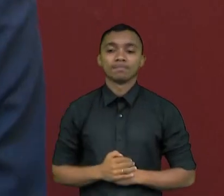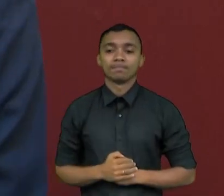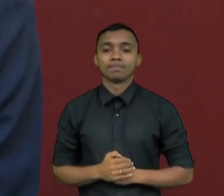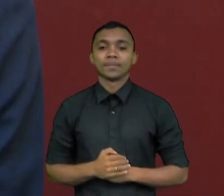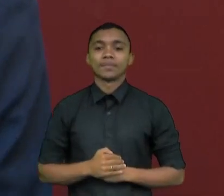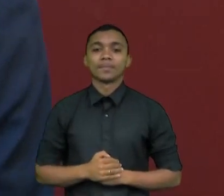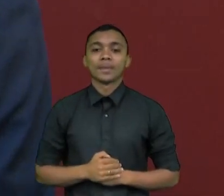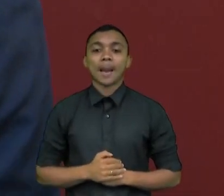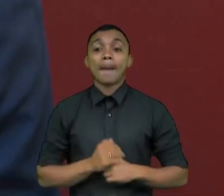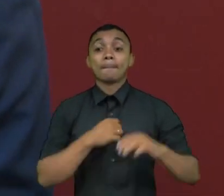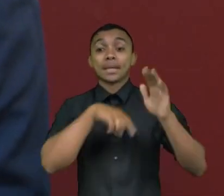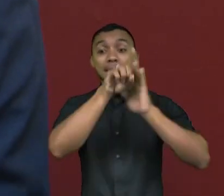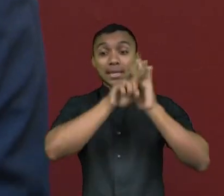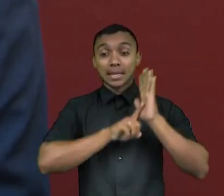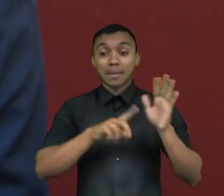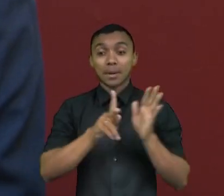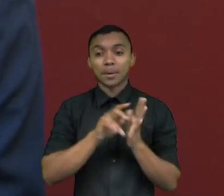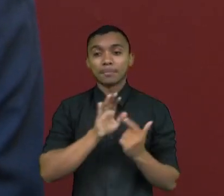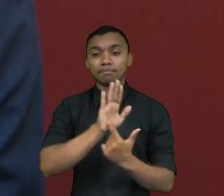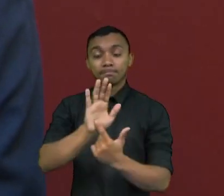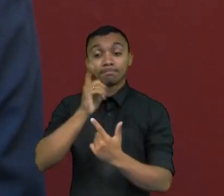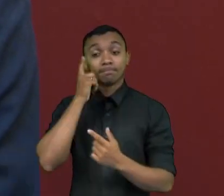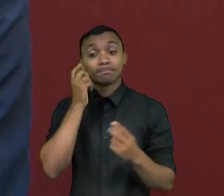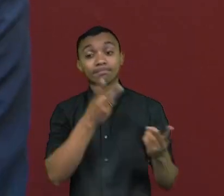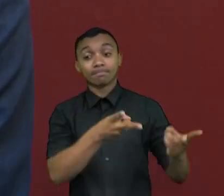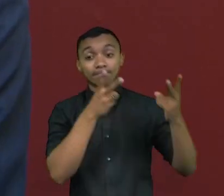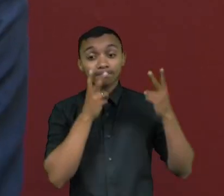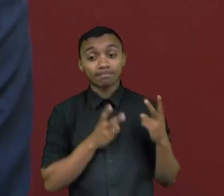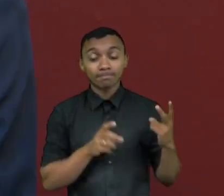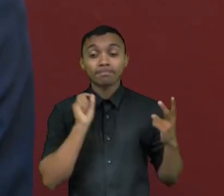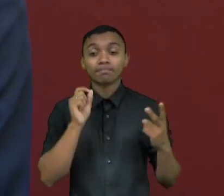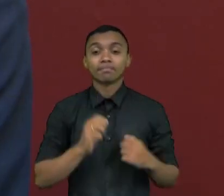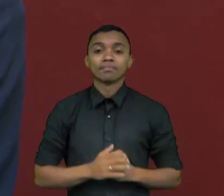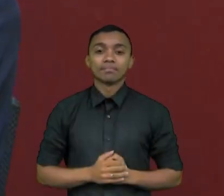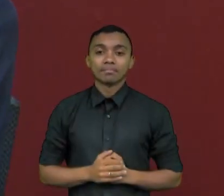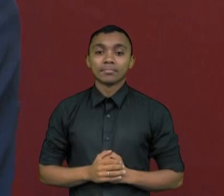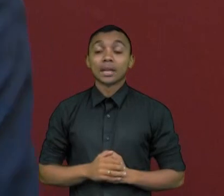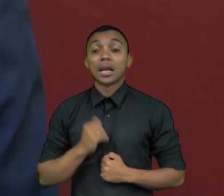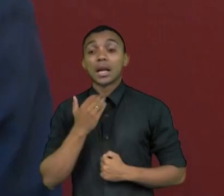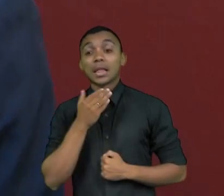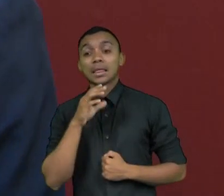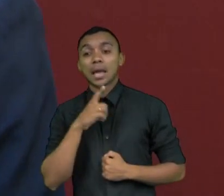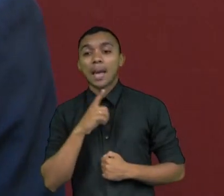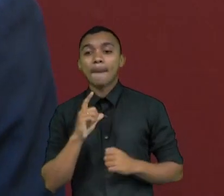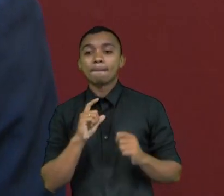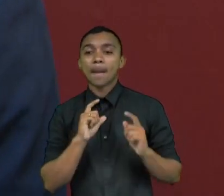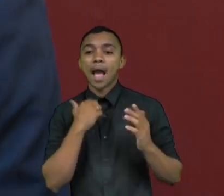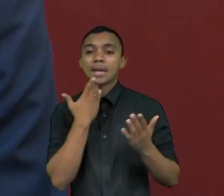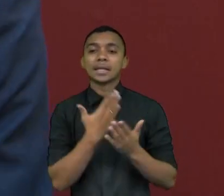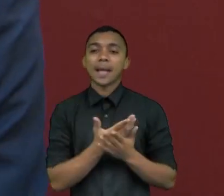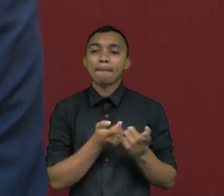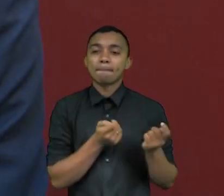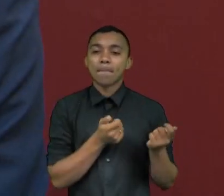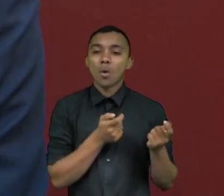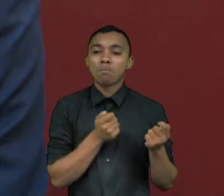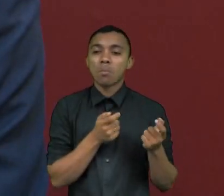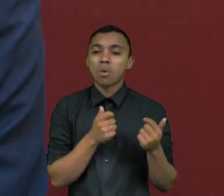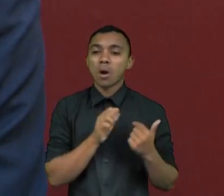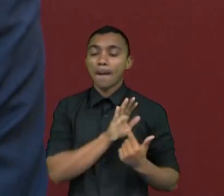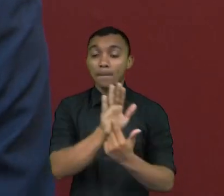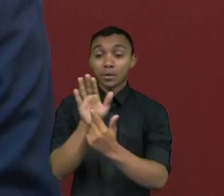essas pesquisas são por amostragem. Então, você vê aí pequenas nuances entre as amostras dos diferentes institutos. E aí,